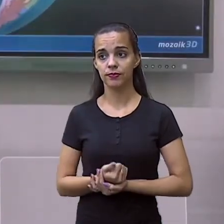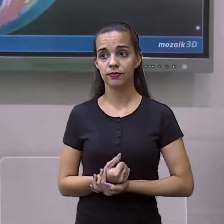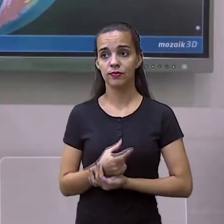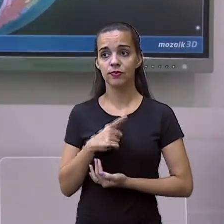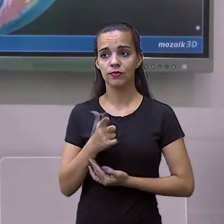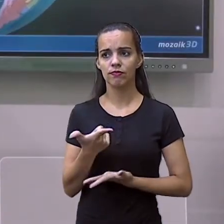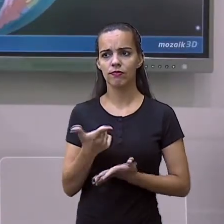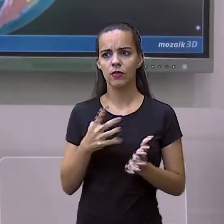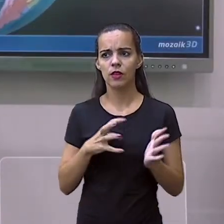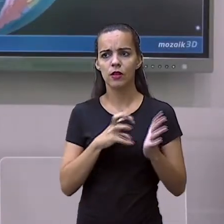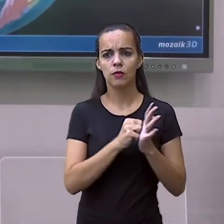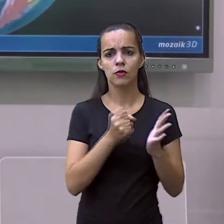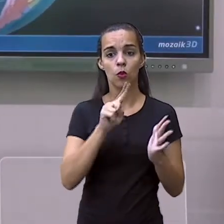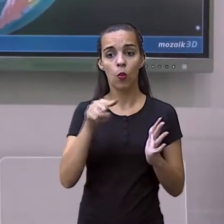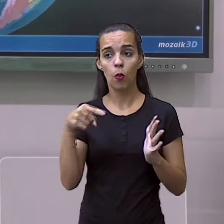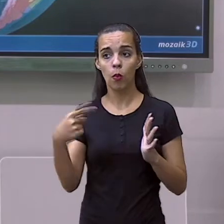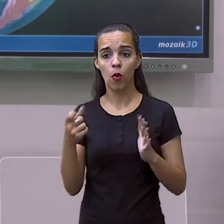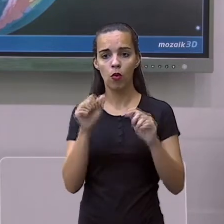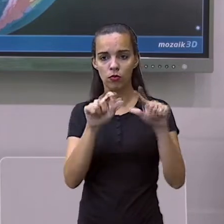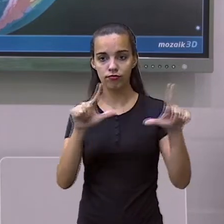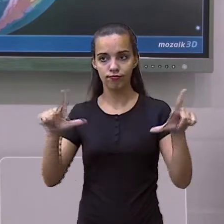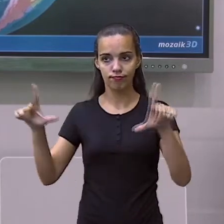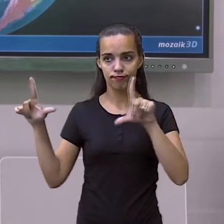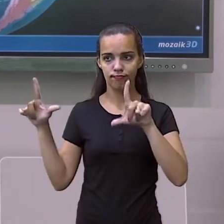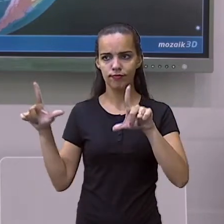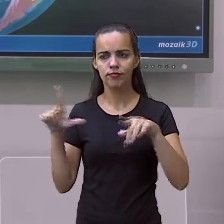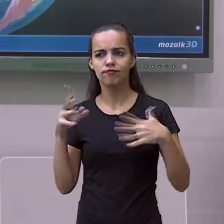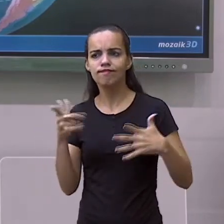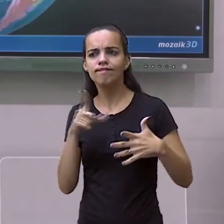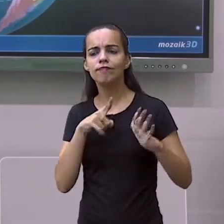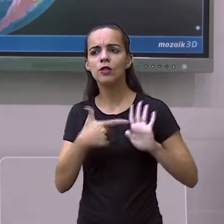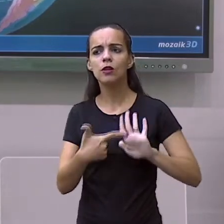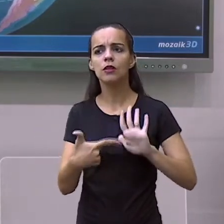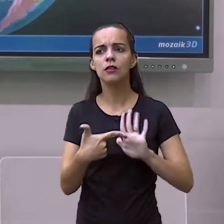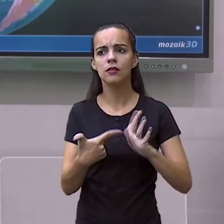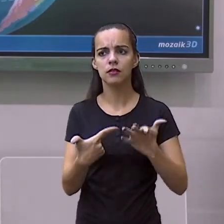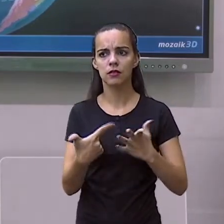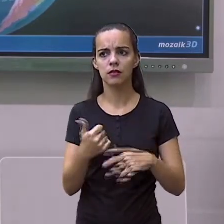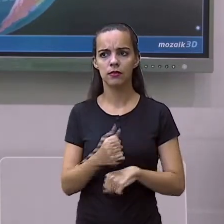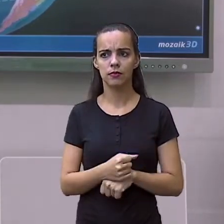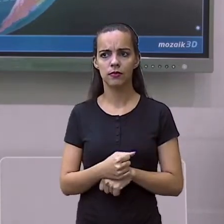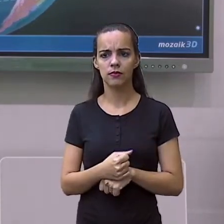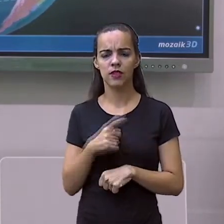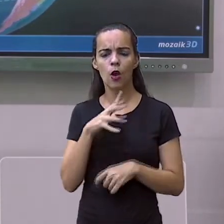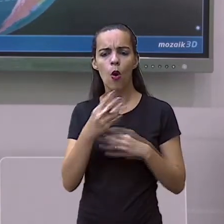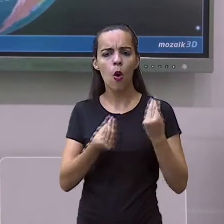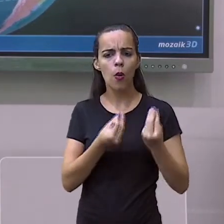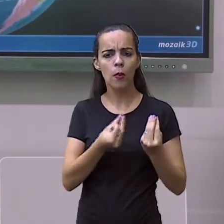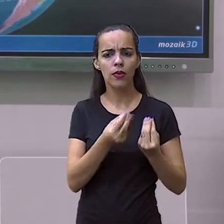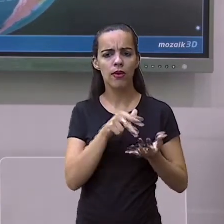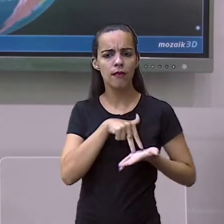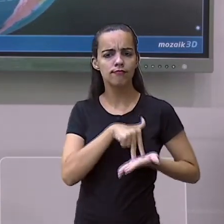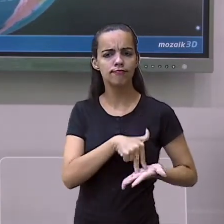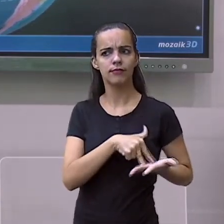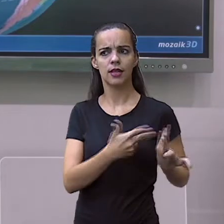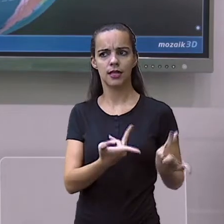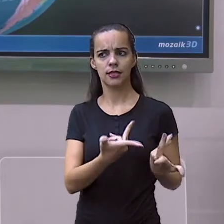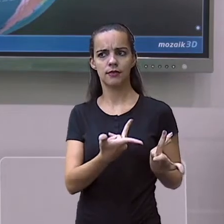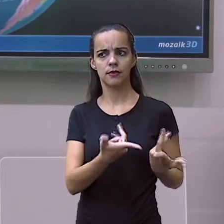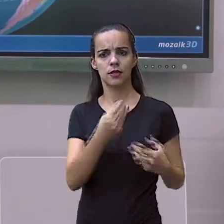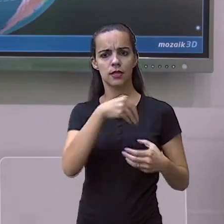buscar numa outra tela que mostra um pouco da instabilidade e do